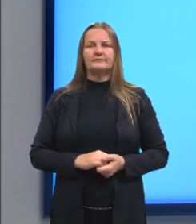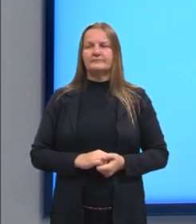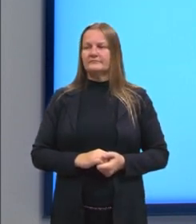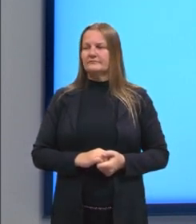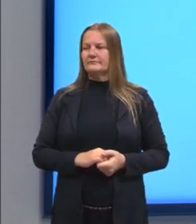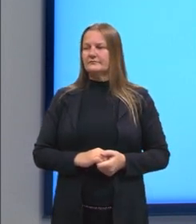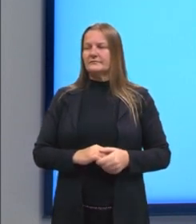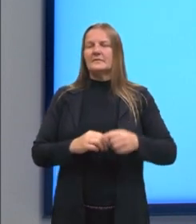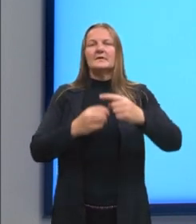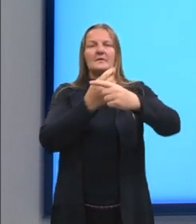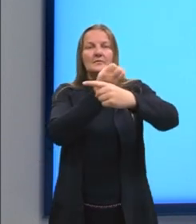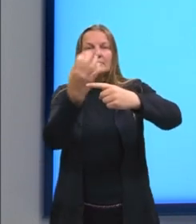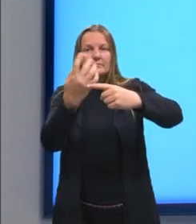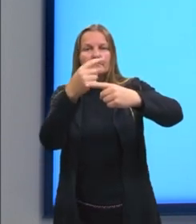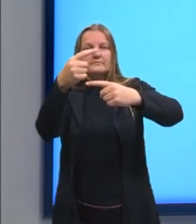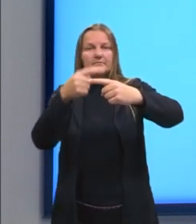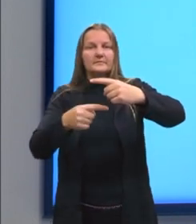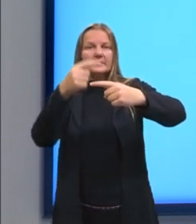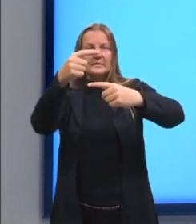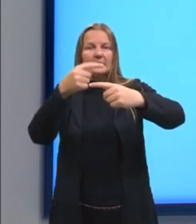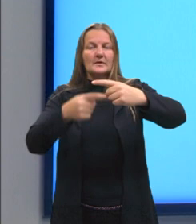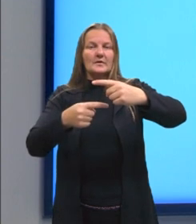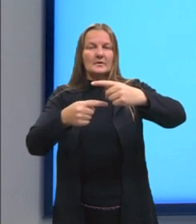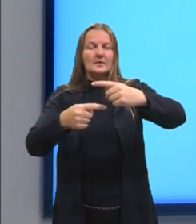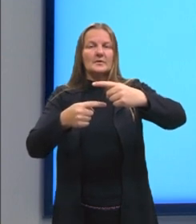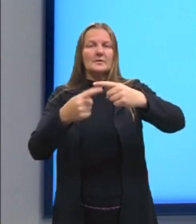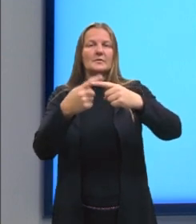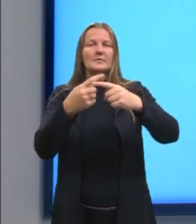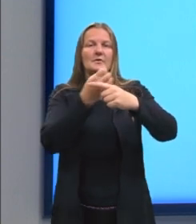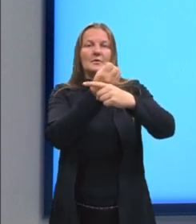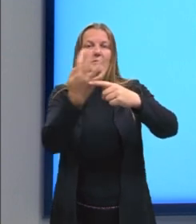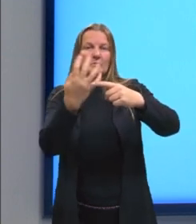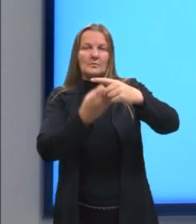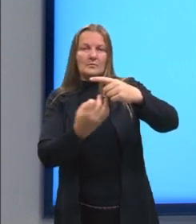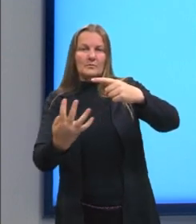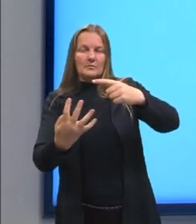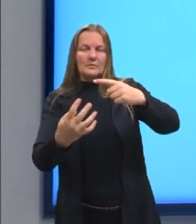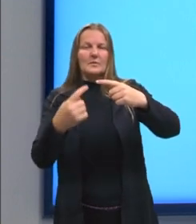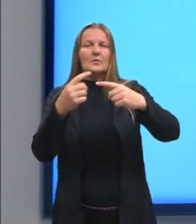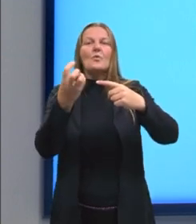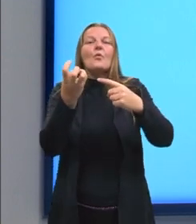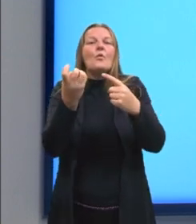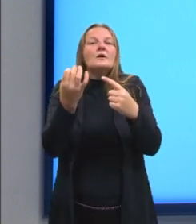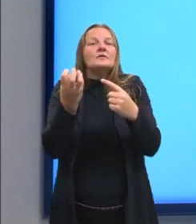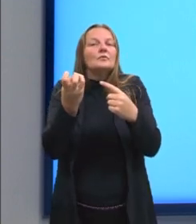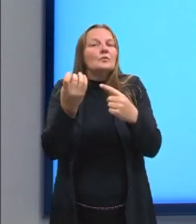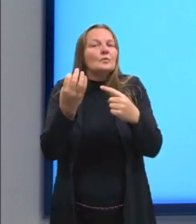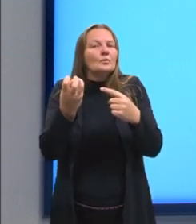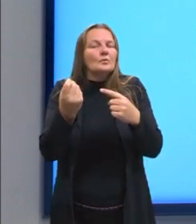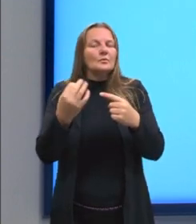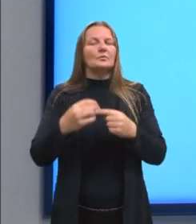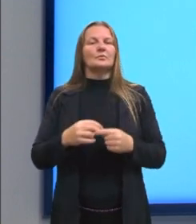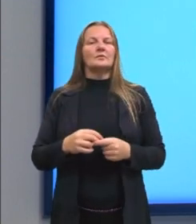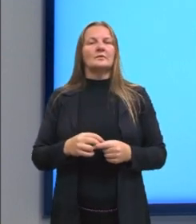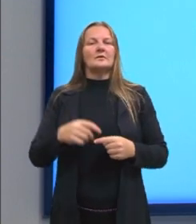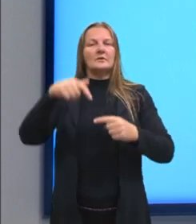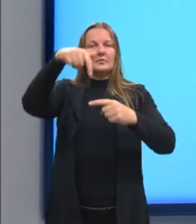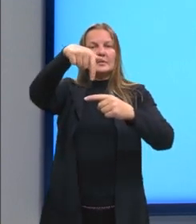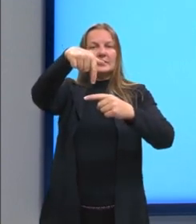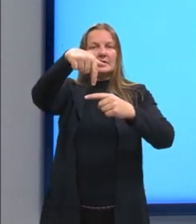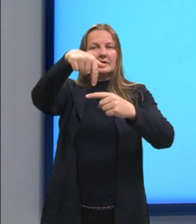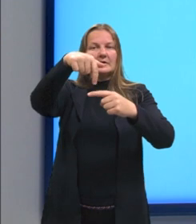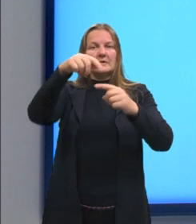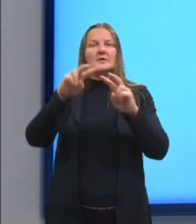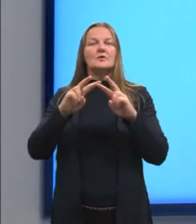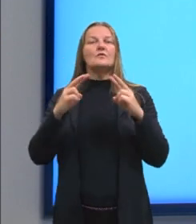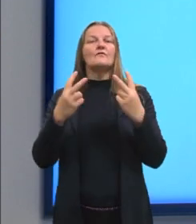a gente pode escrever no formato fracionário. E nós temos ali a quantidade, que é indicada por Q, e o